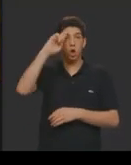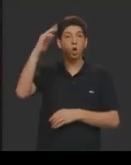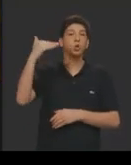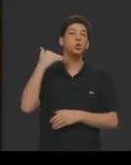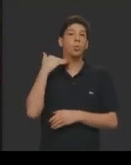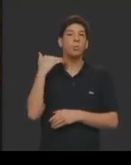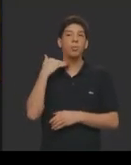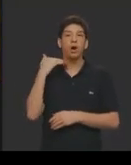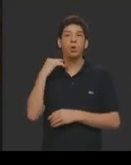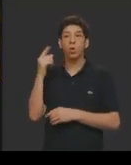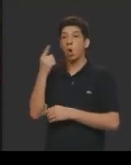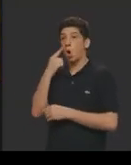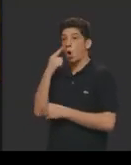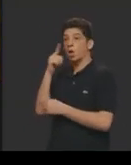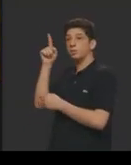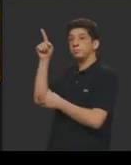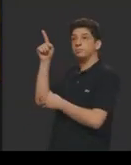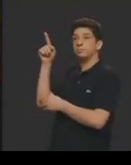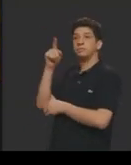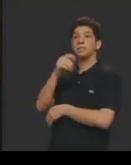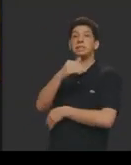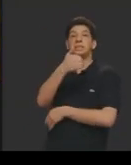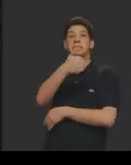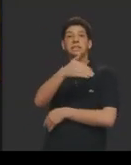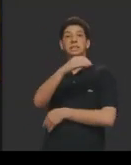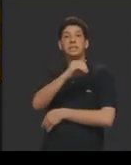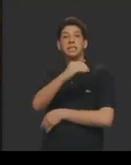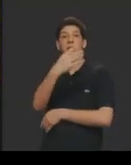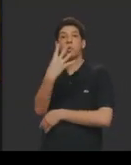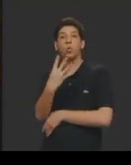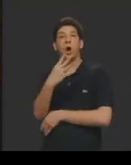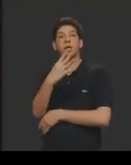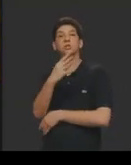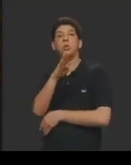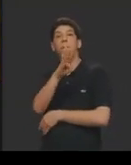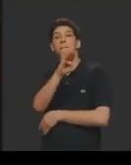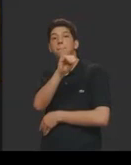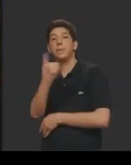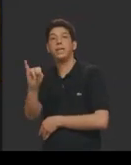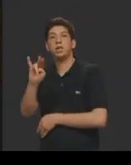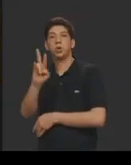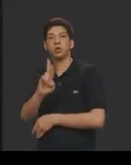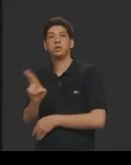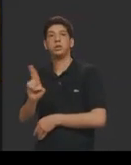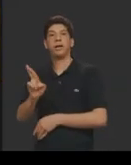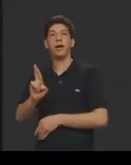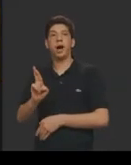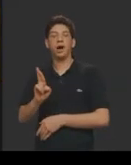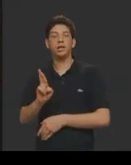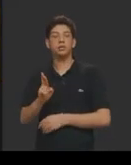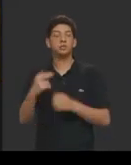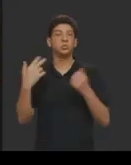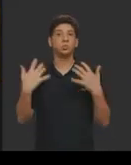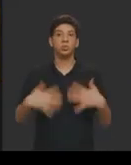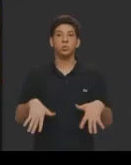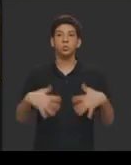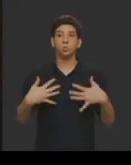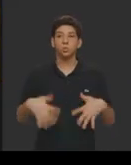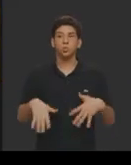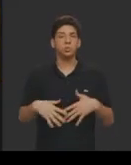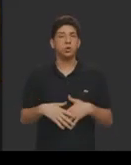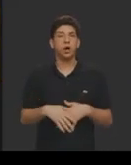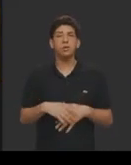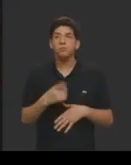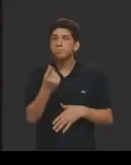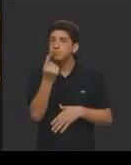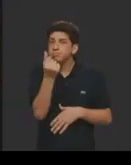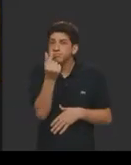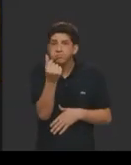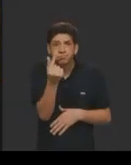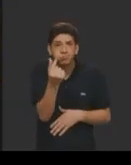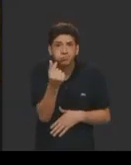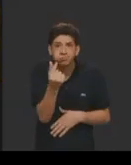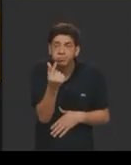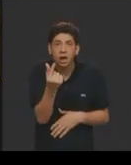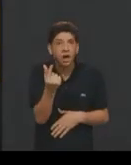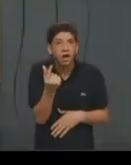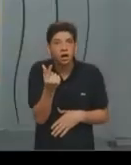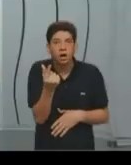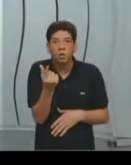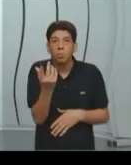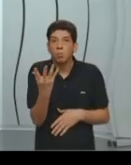104 bilhões de reais, então é o hiperconcentração de renda, e se você pegar essa lista aqui, a gente está falando de muito dinheiro, quando a gente faz críticas sobre a